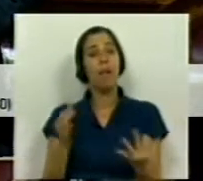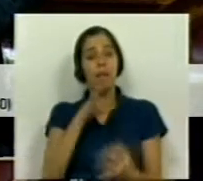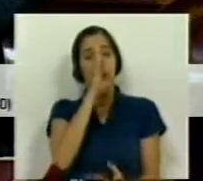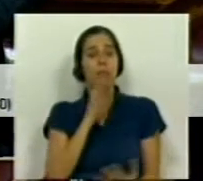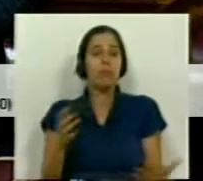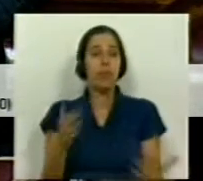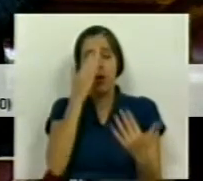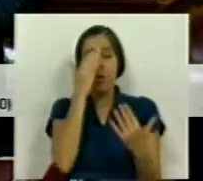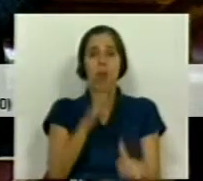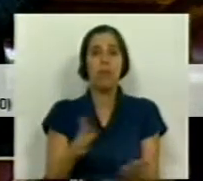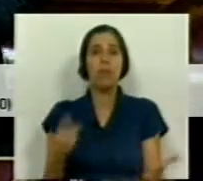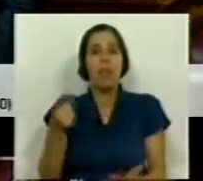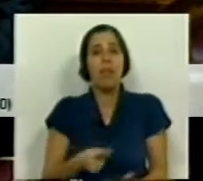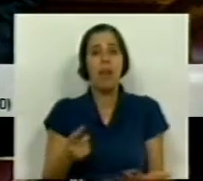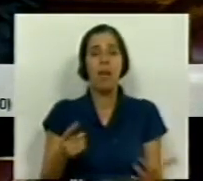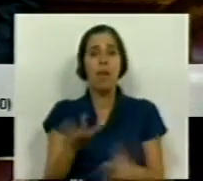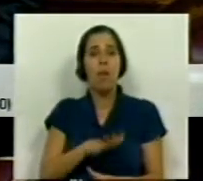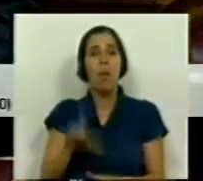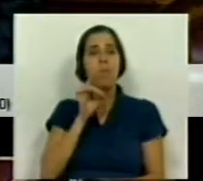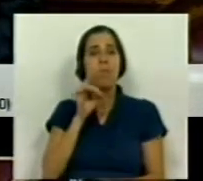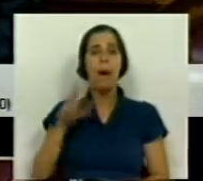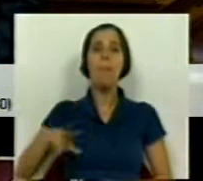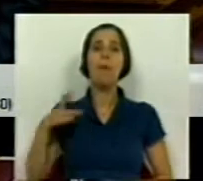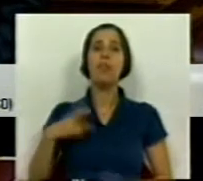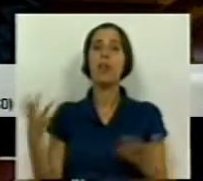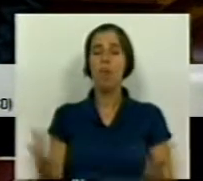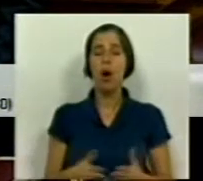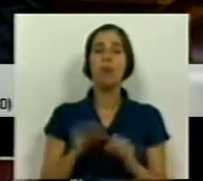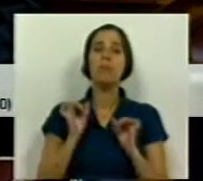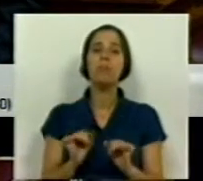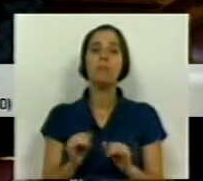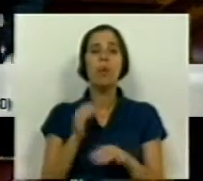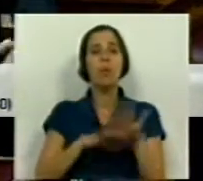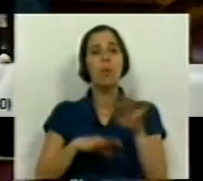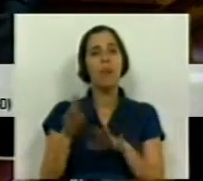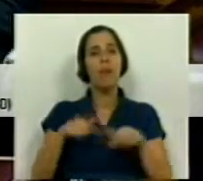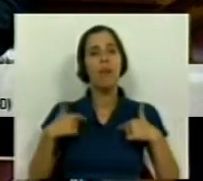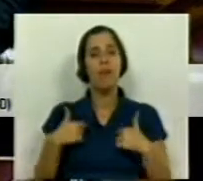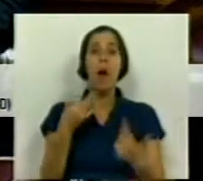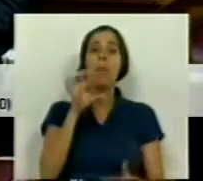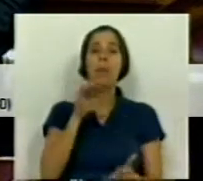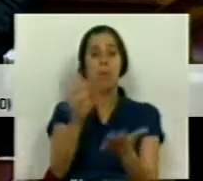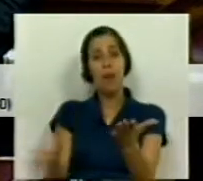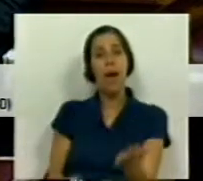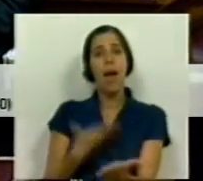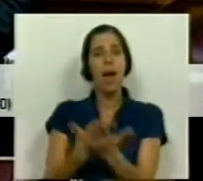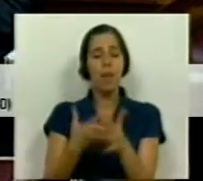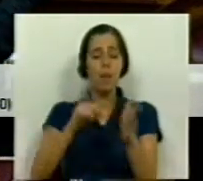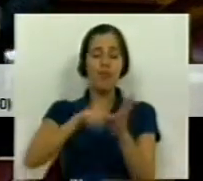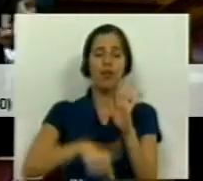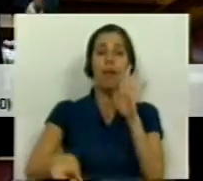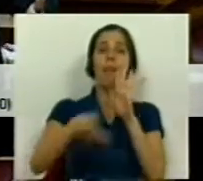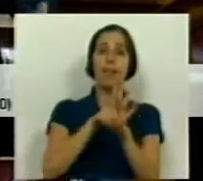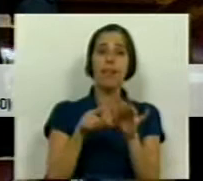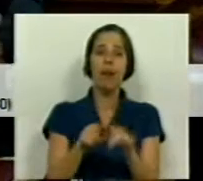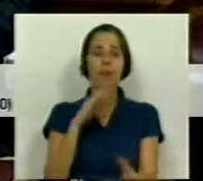que o Estado deve no âmbito da preservação do património, as suas produções. É por isso que o PCP apresenta este projeto de lei, para